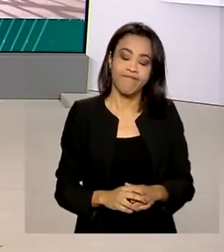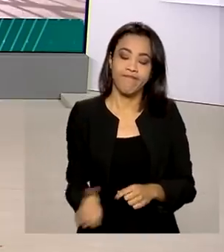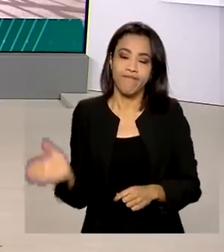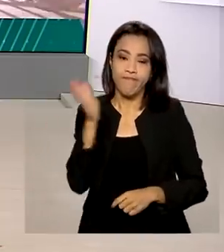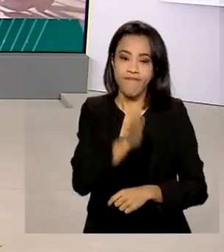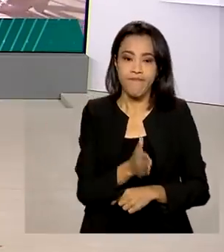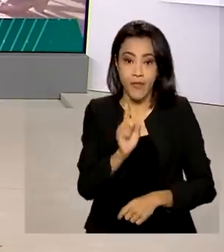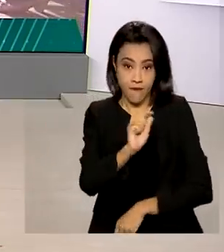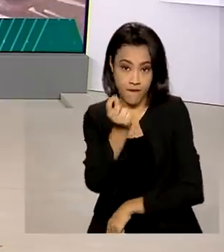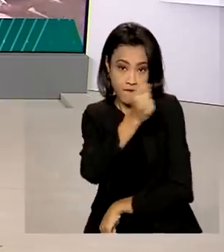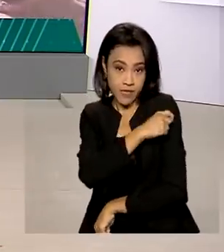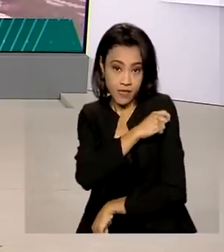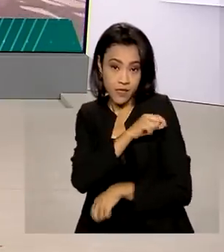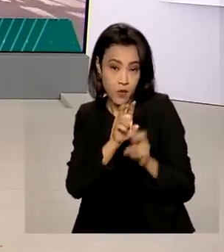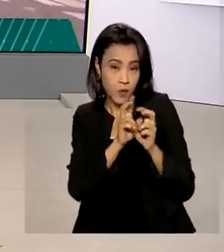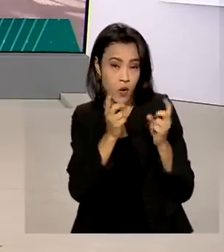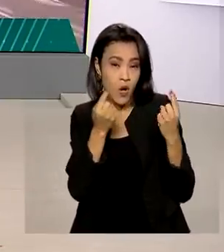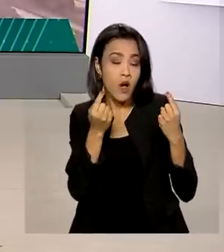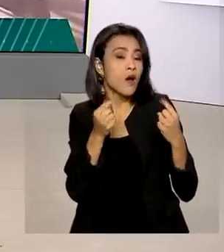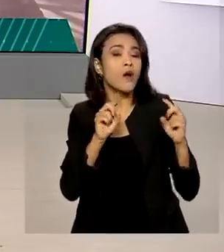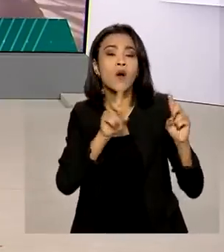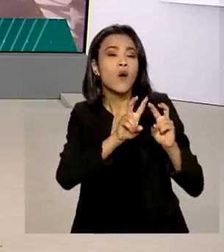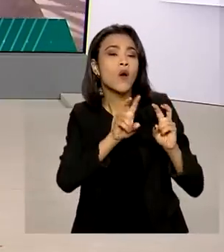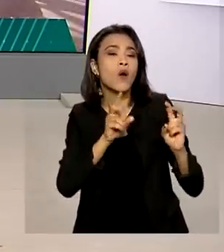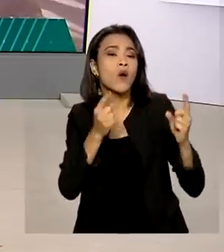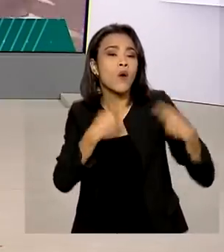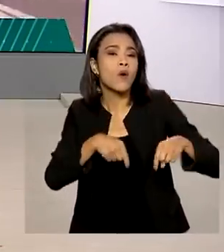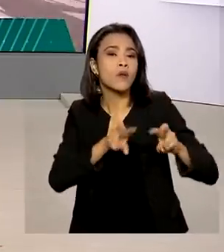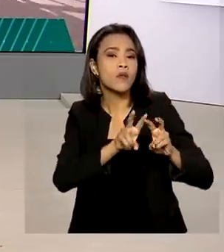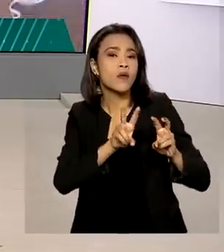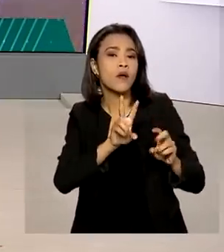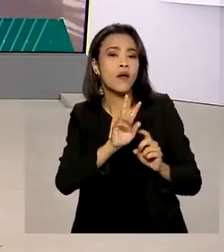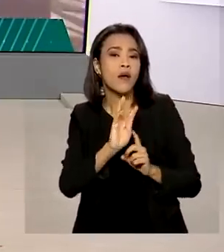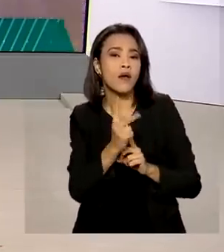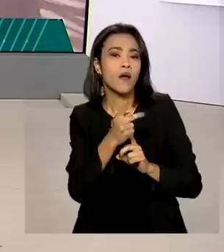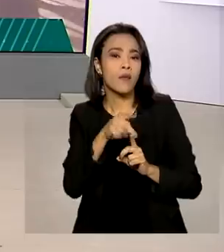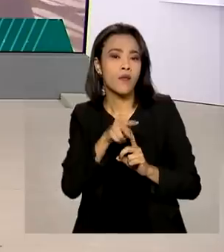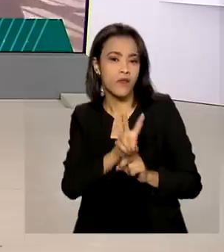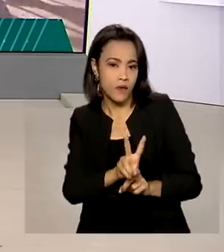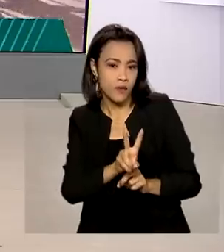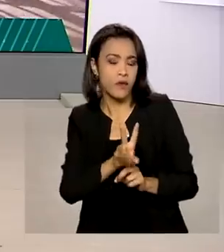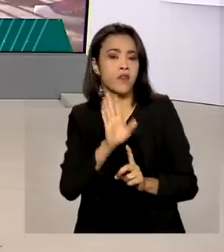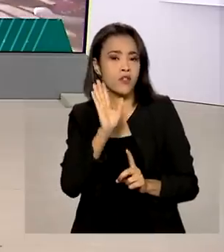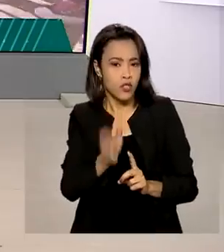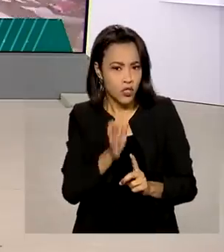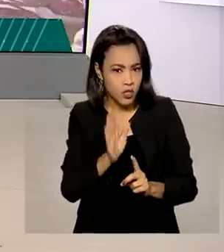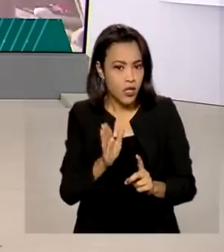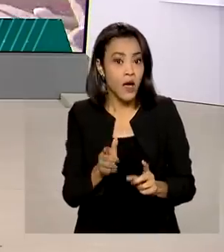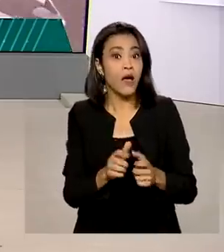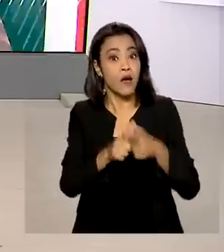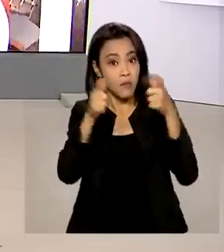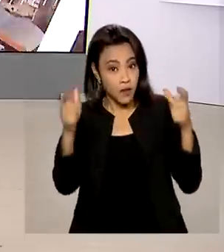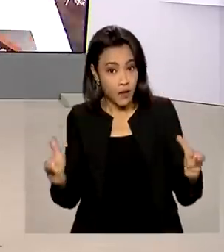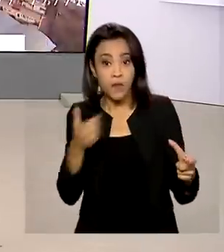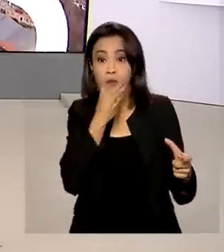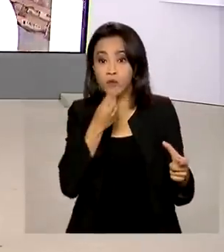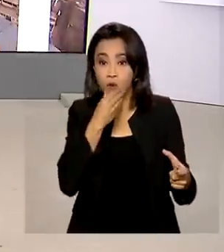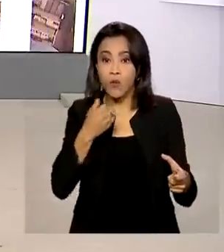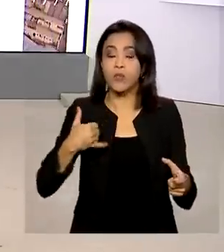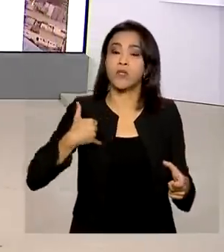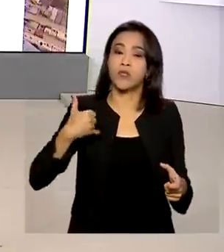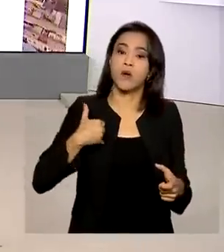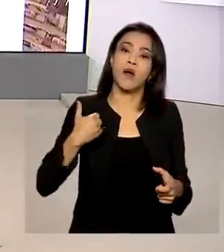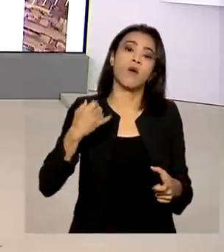vacinação contra o HPV, o papiloma vírus humano, foi ampliada para homens de até 45